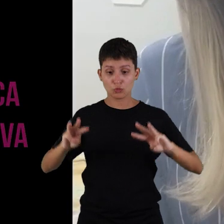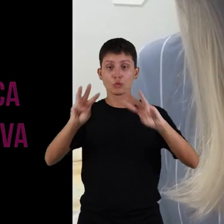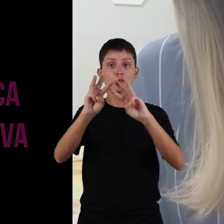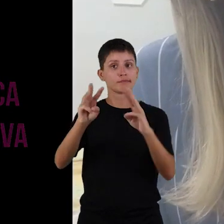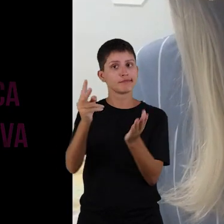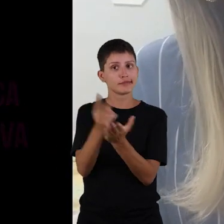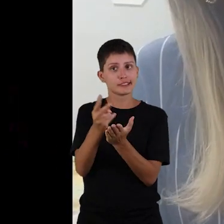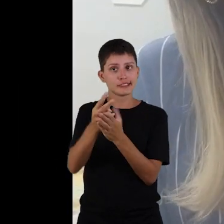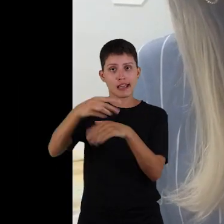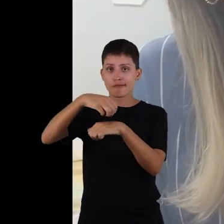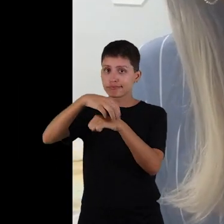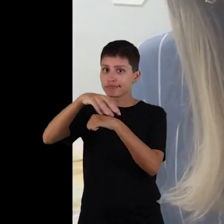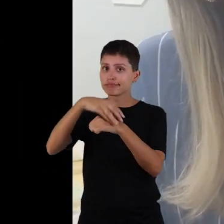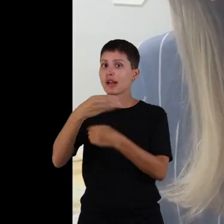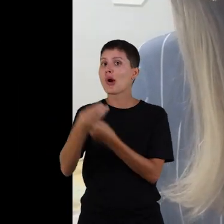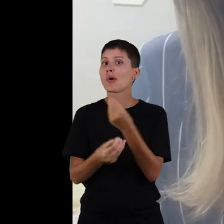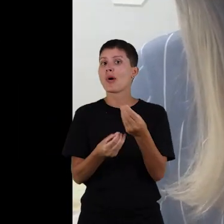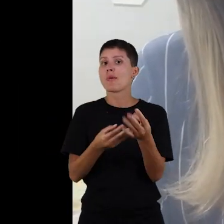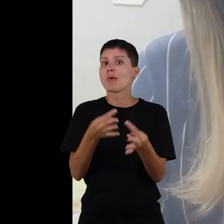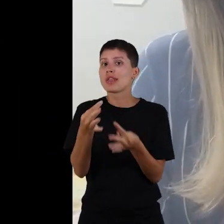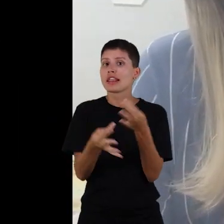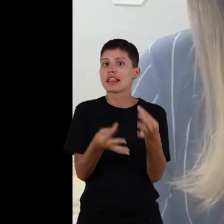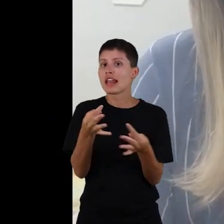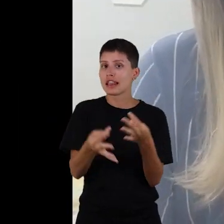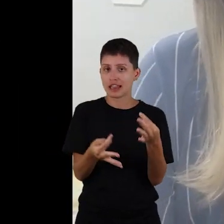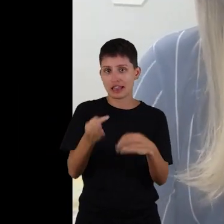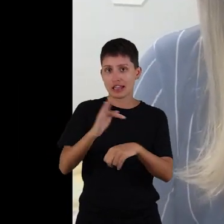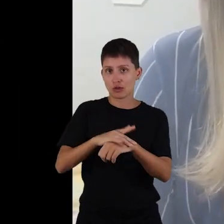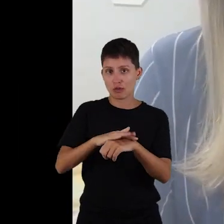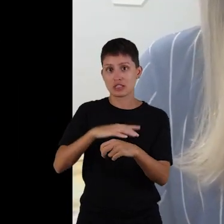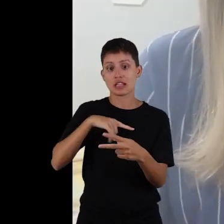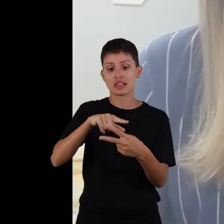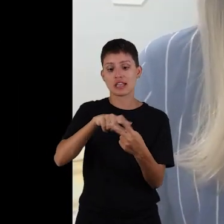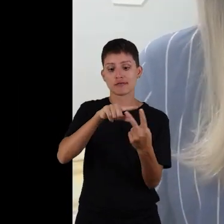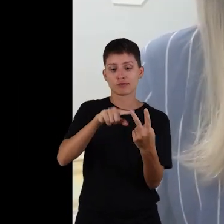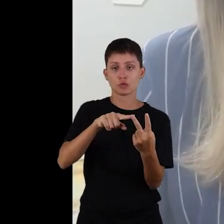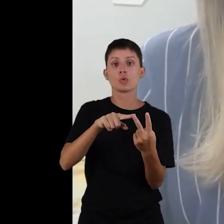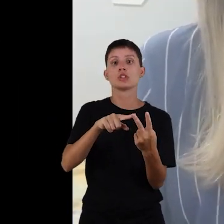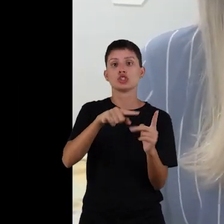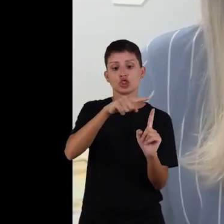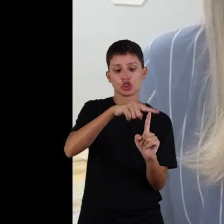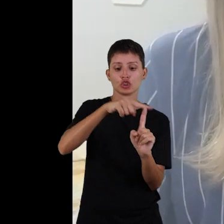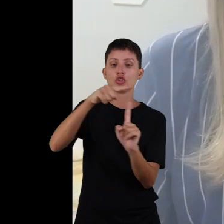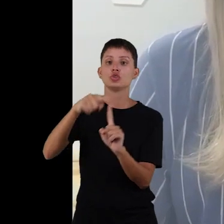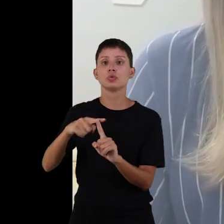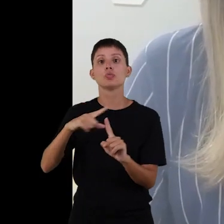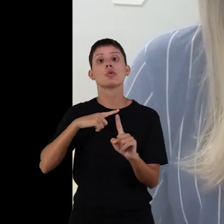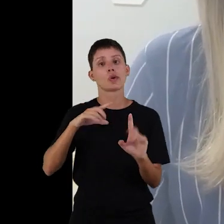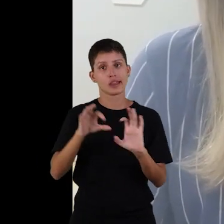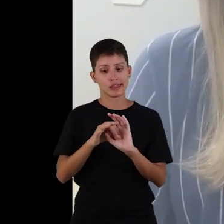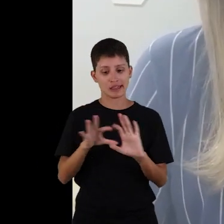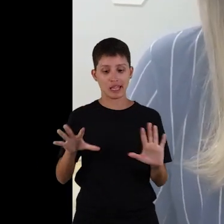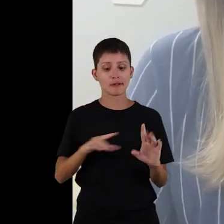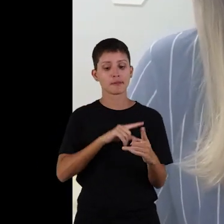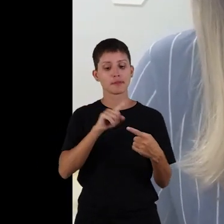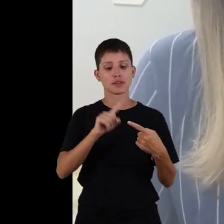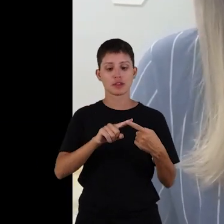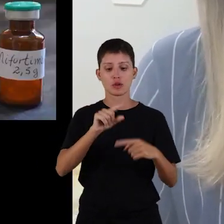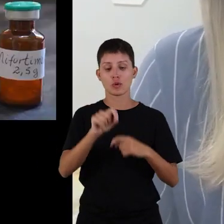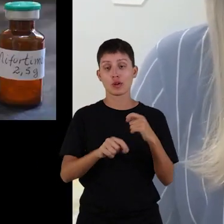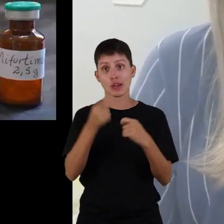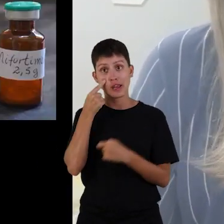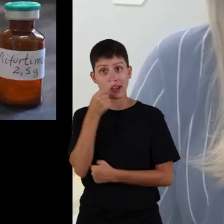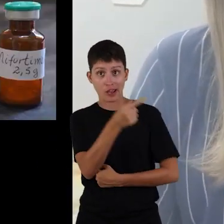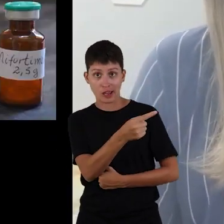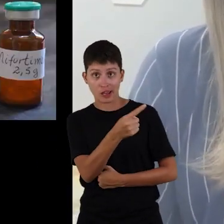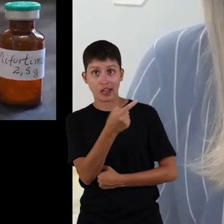Saúde recomenda o tratamento para a doença de chagas com duas drogas que estão disponíveis no mercado. A primeira delas